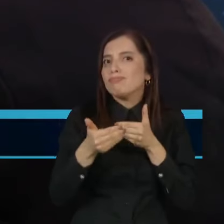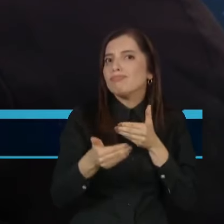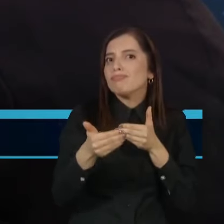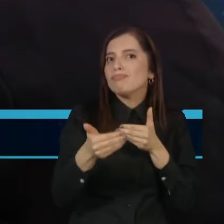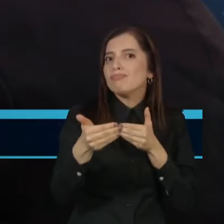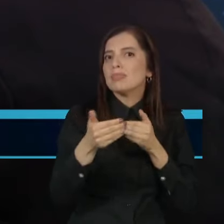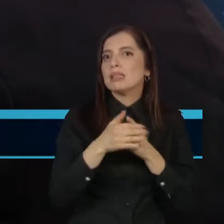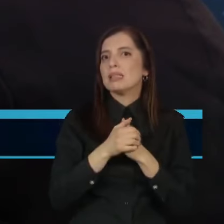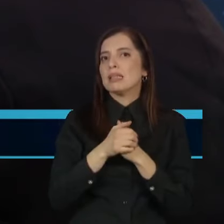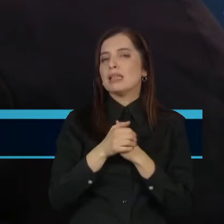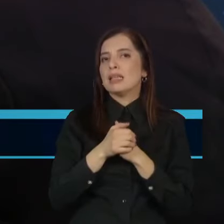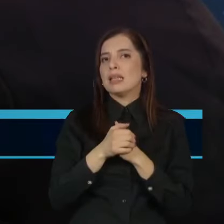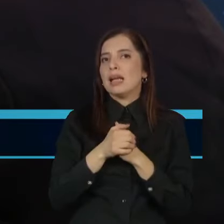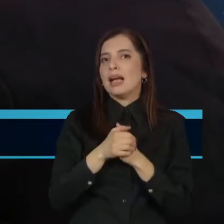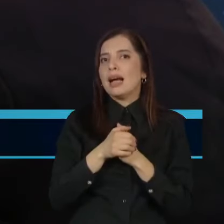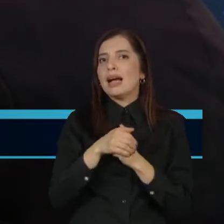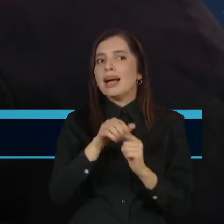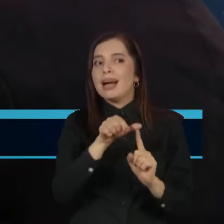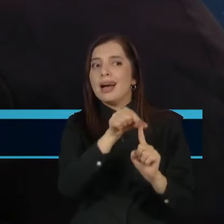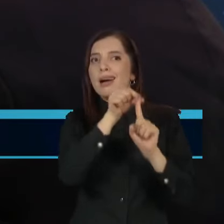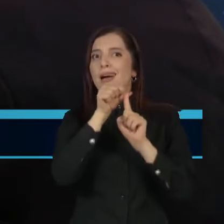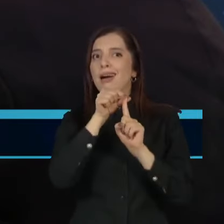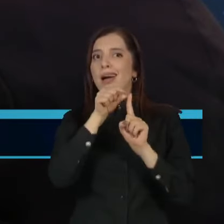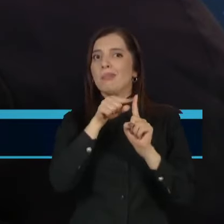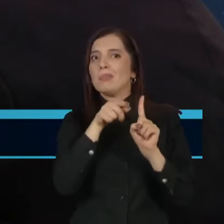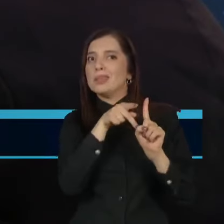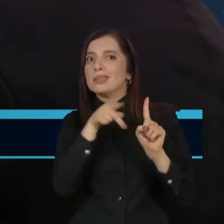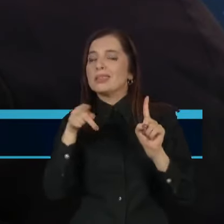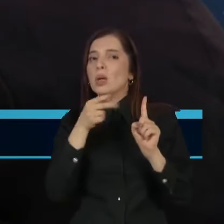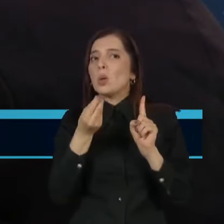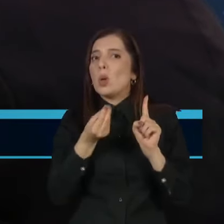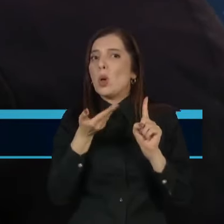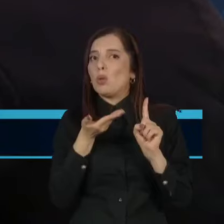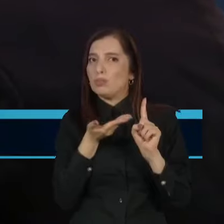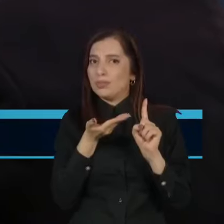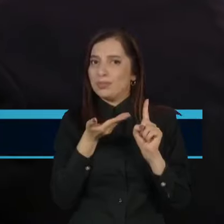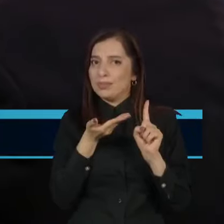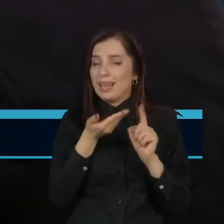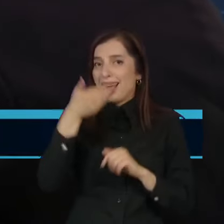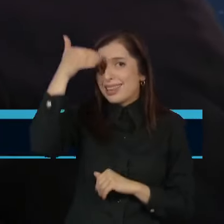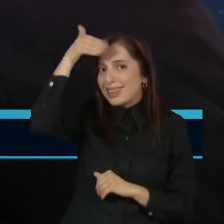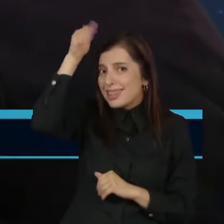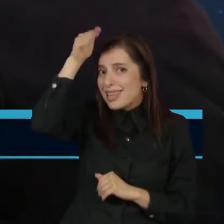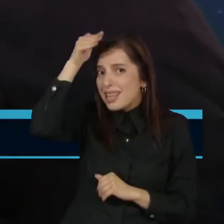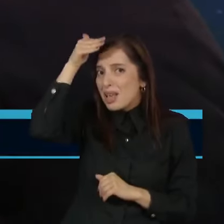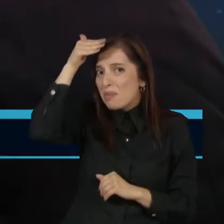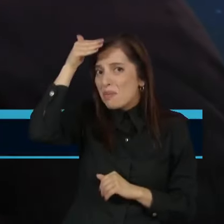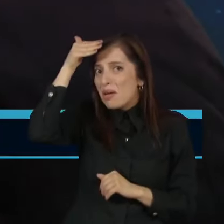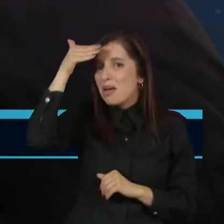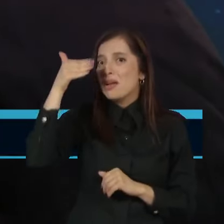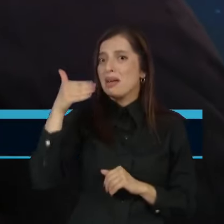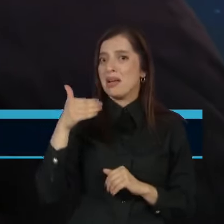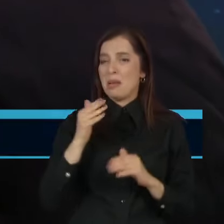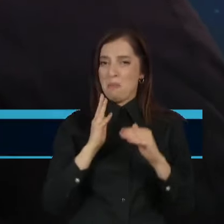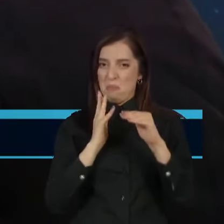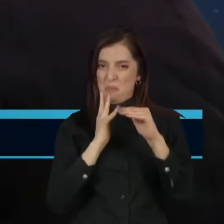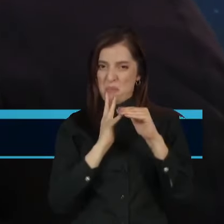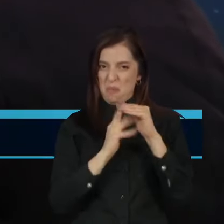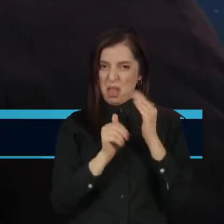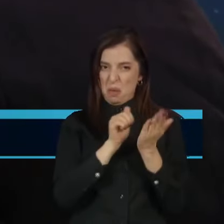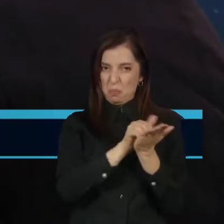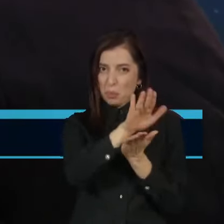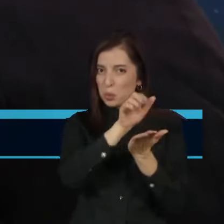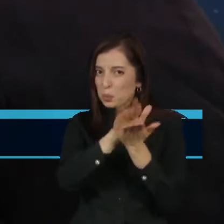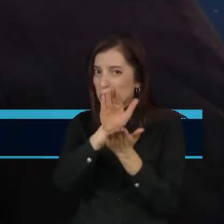o Trump já prometeu extraditar, deportar, melhor dizendo, deportar imigrantes em massa